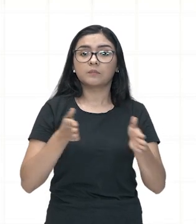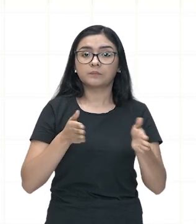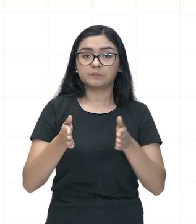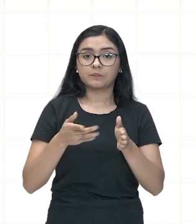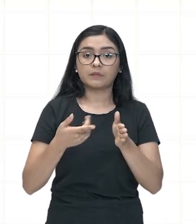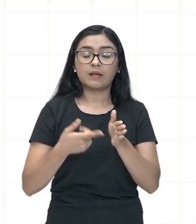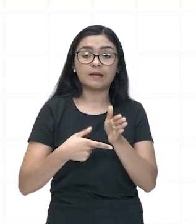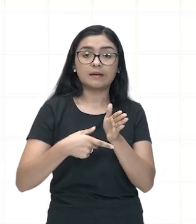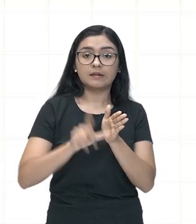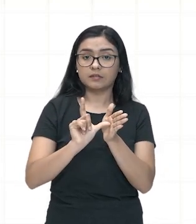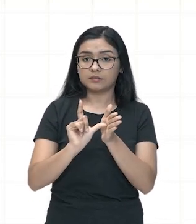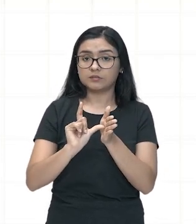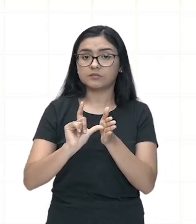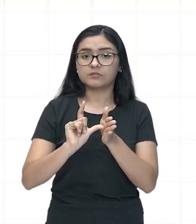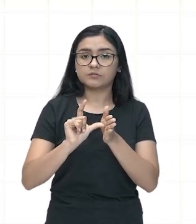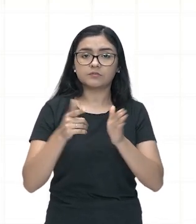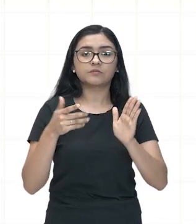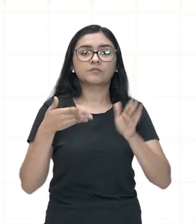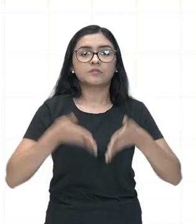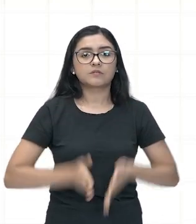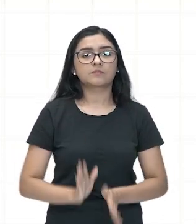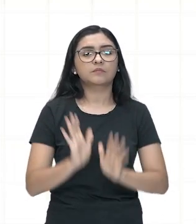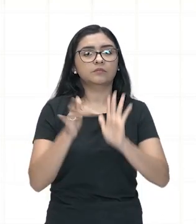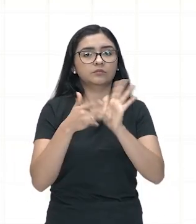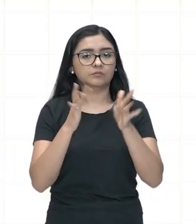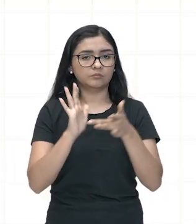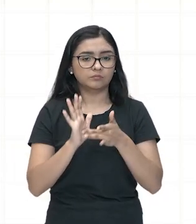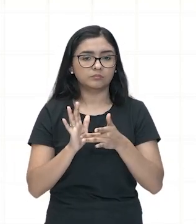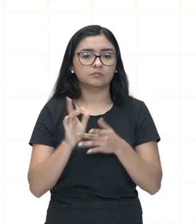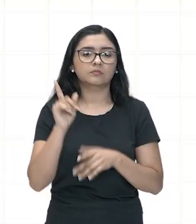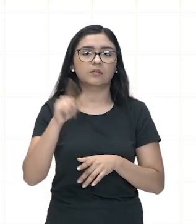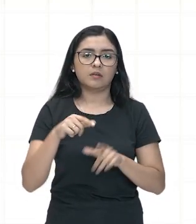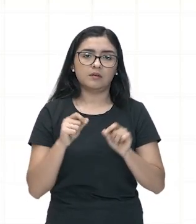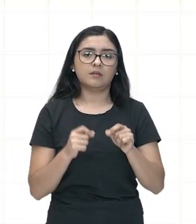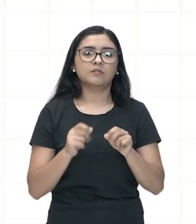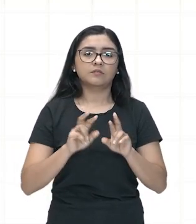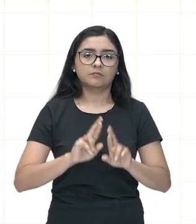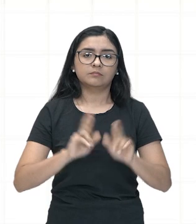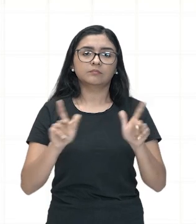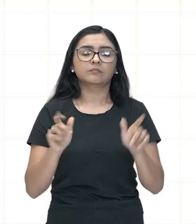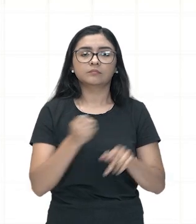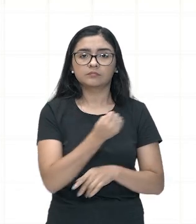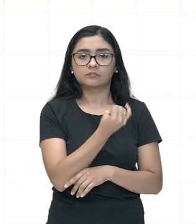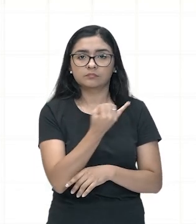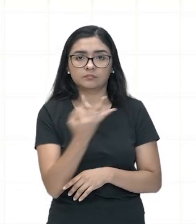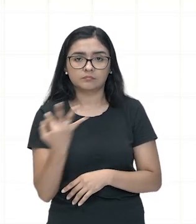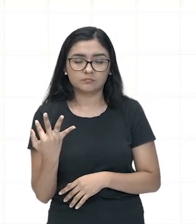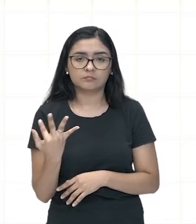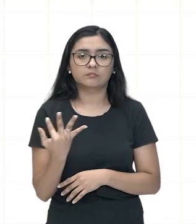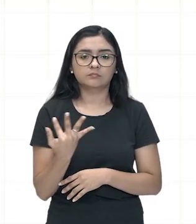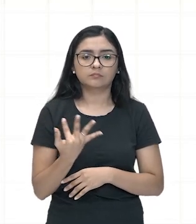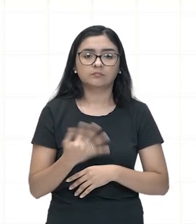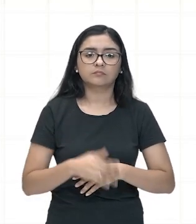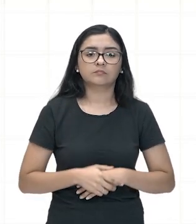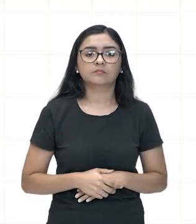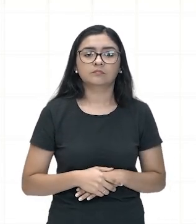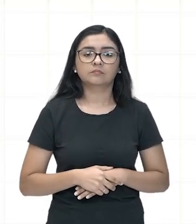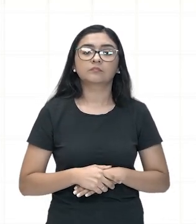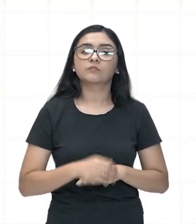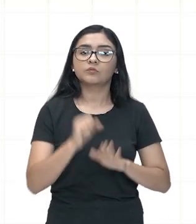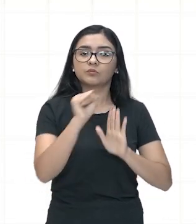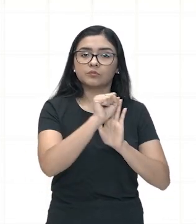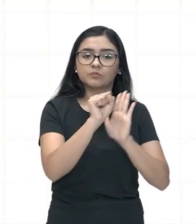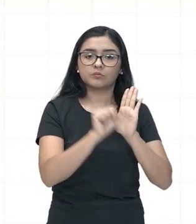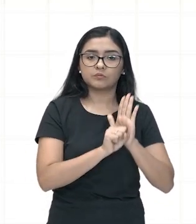antes do nascimento de Cristo, então, é em ordem decrescente, tá? A gente vem do século maior